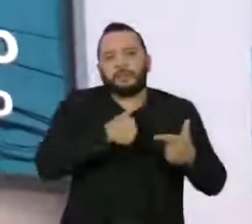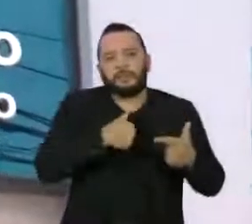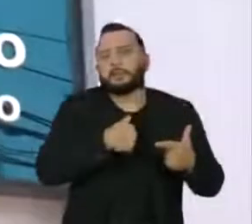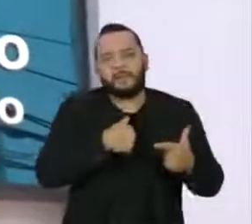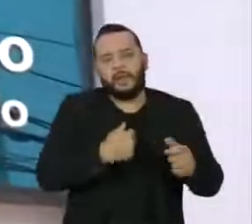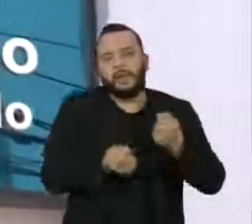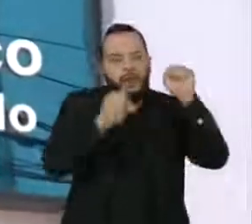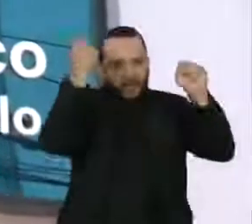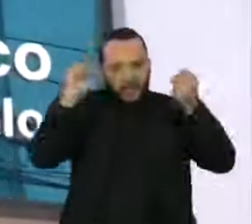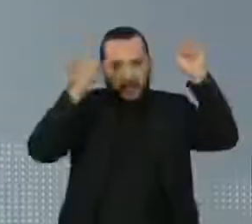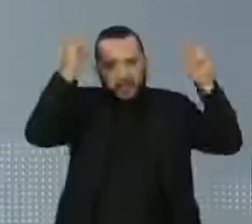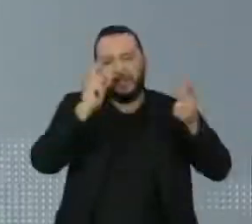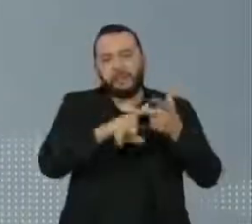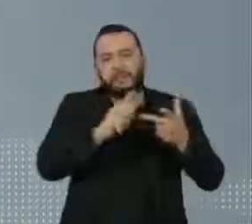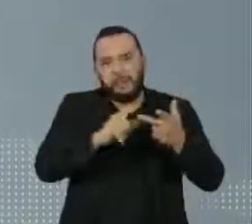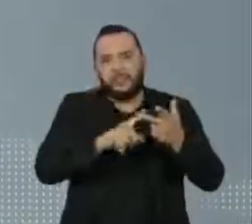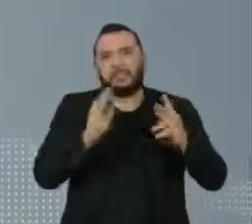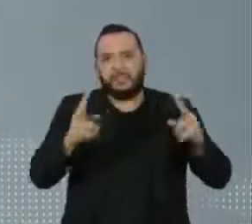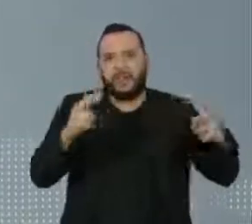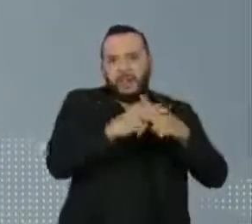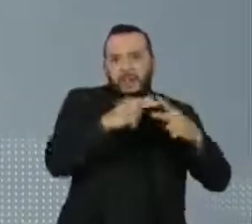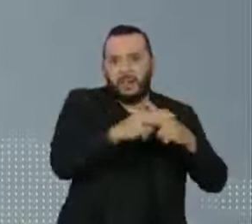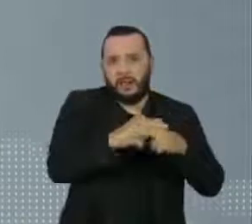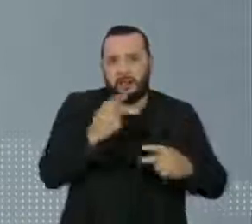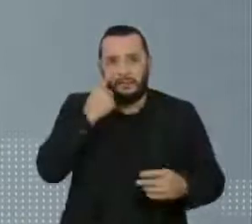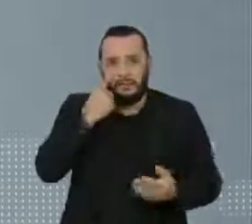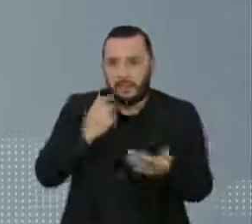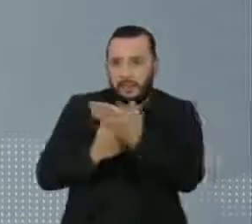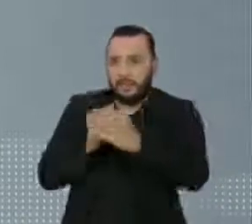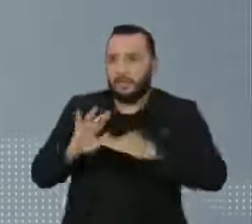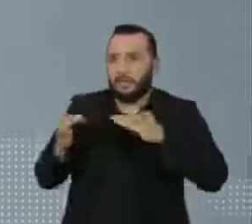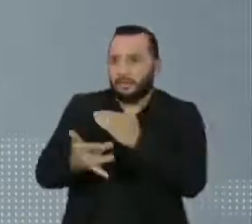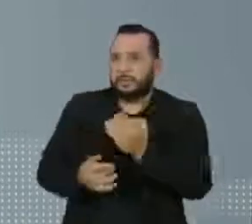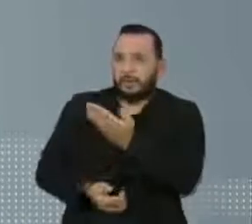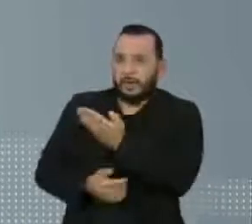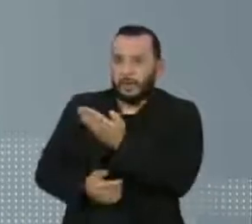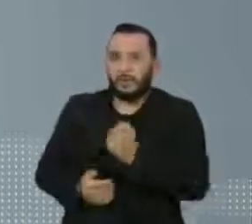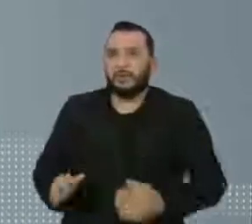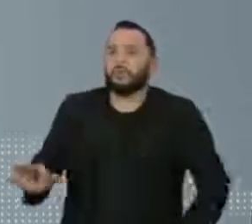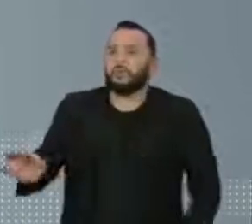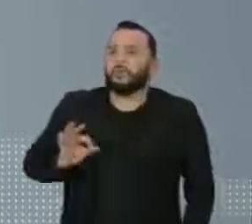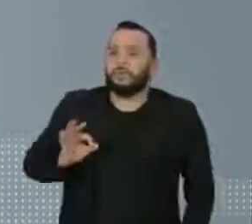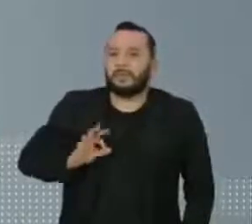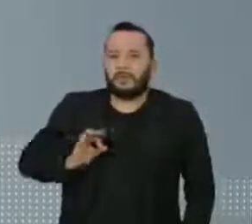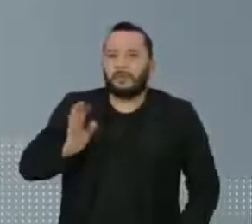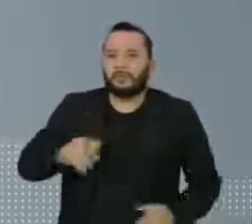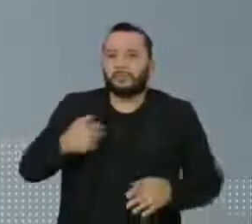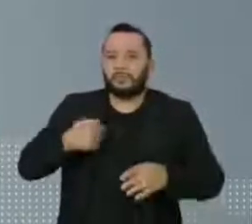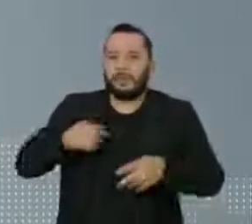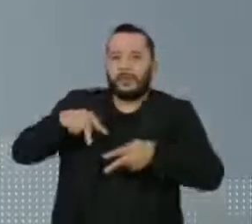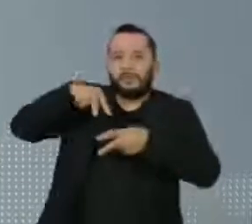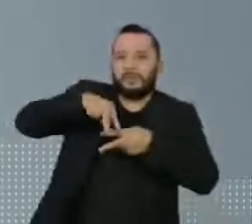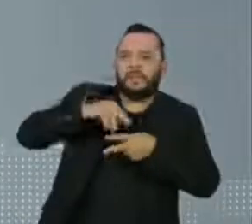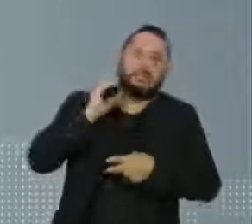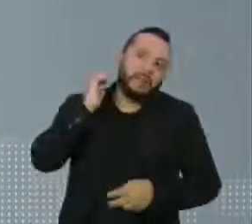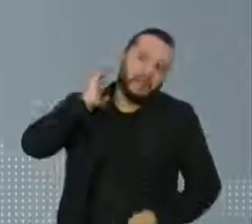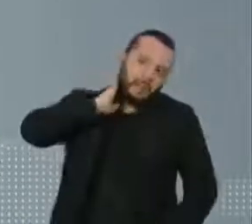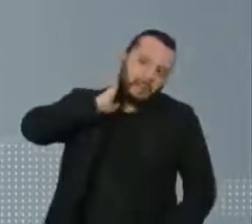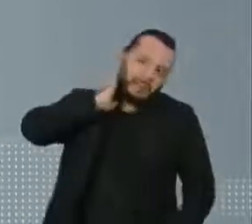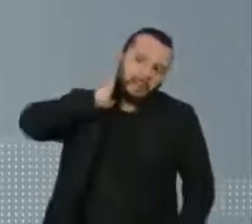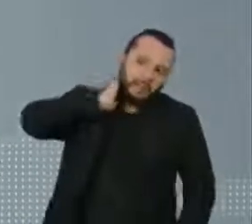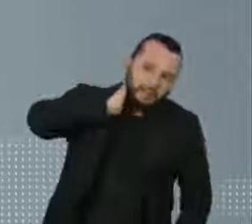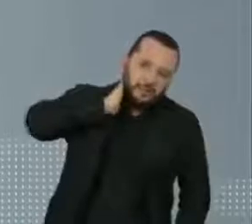resistência e lesão corporal. Imagens divulgadas nas redes sociais mostram o momento em que um dos policiais pisa no pescoço da mulher.